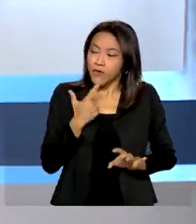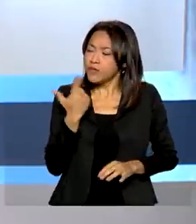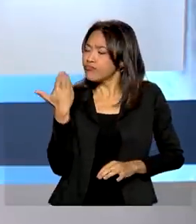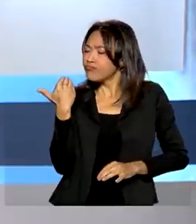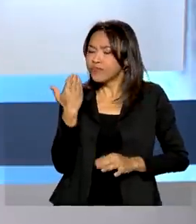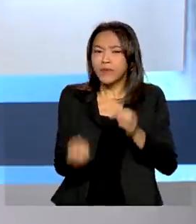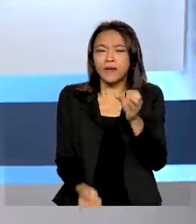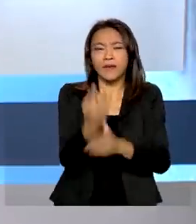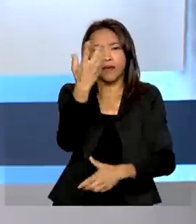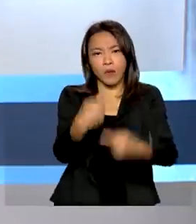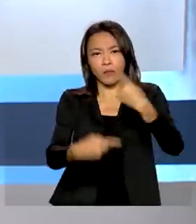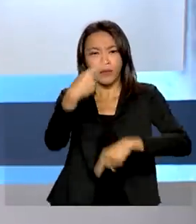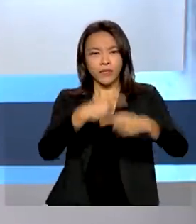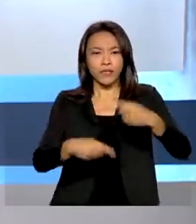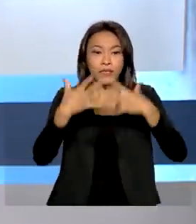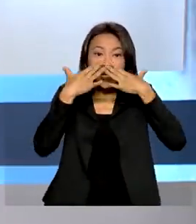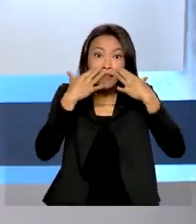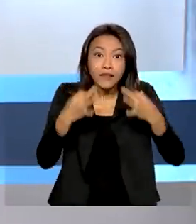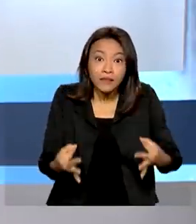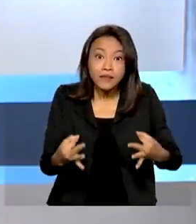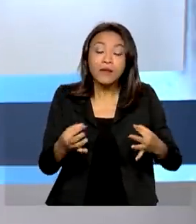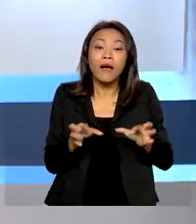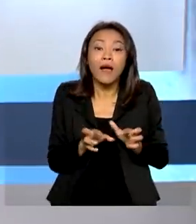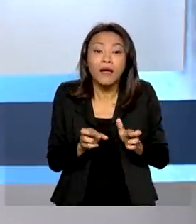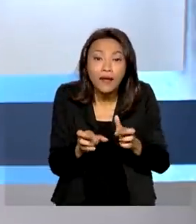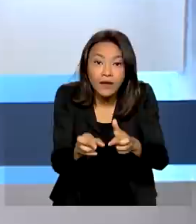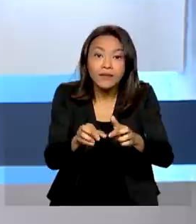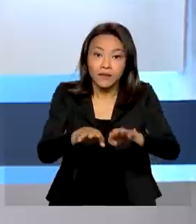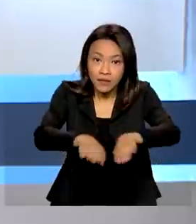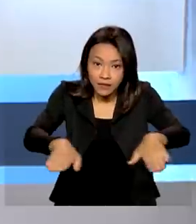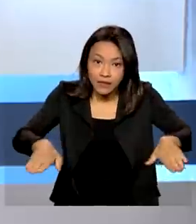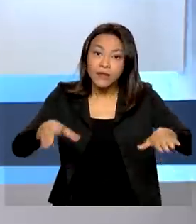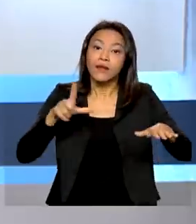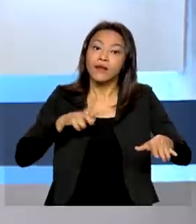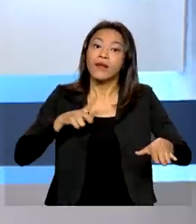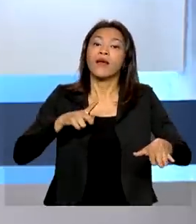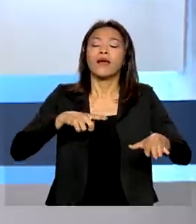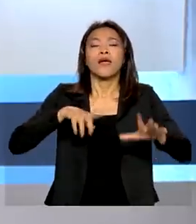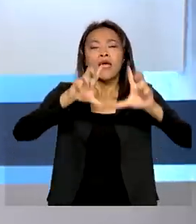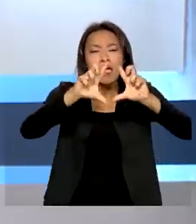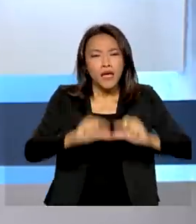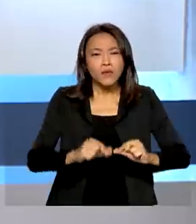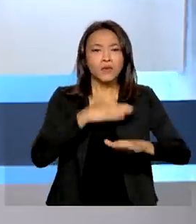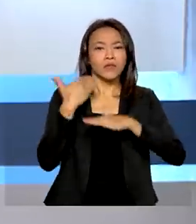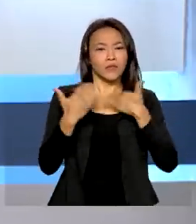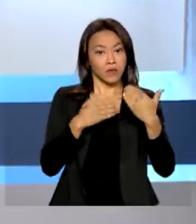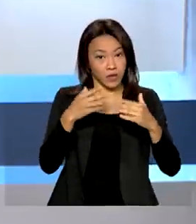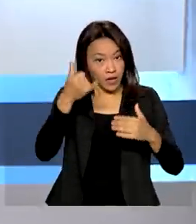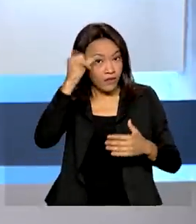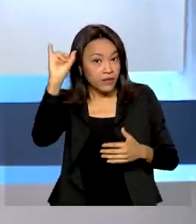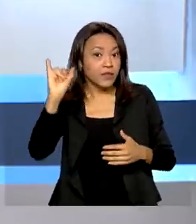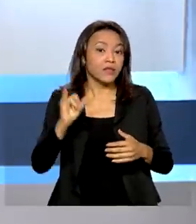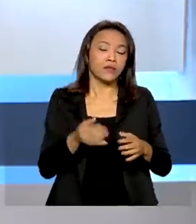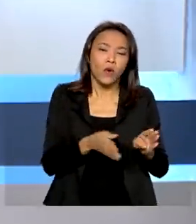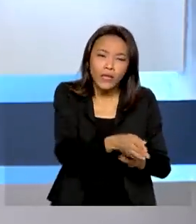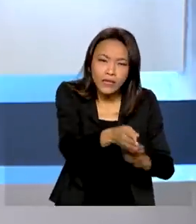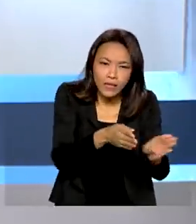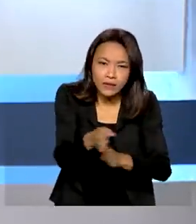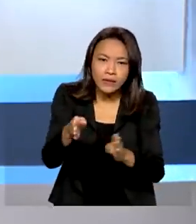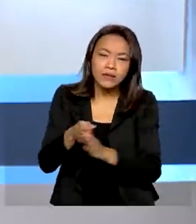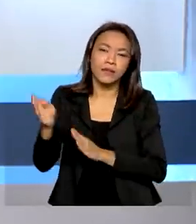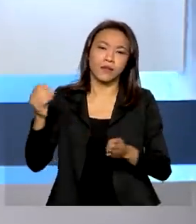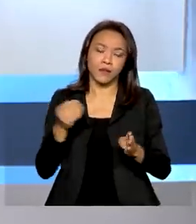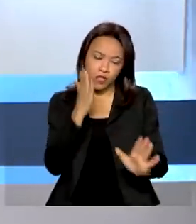Política Nacional de Atenção à Oncologia Pediátrica pretende reduzir a mortalidade por meio da prevenção, do diagnóstico